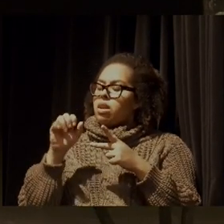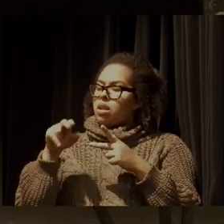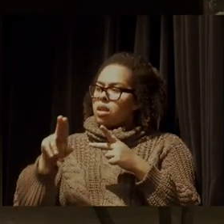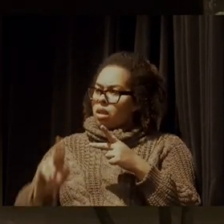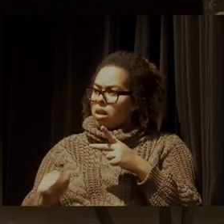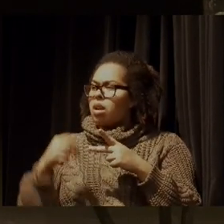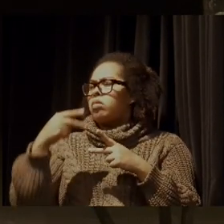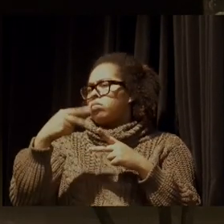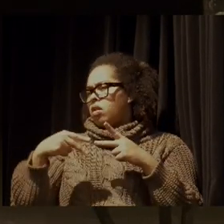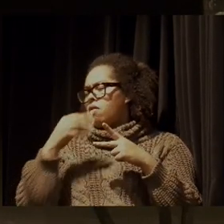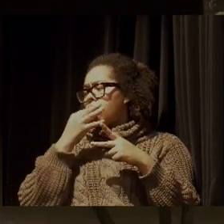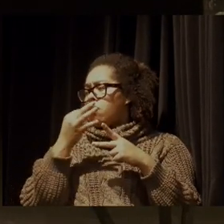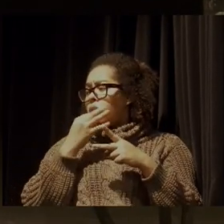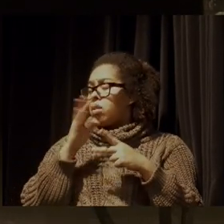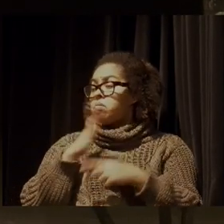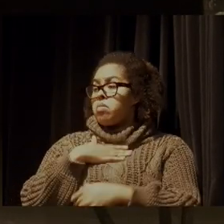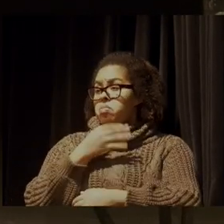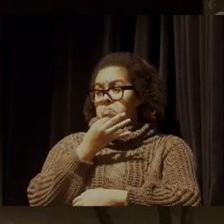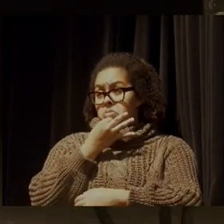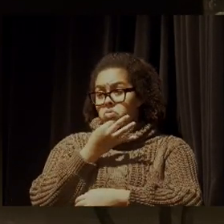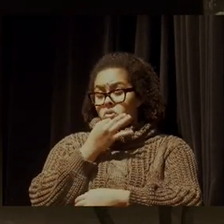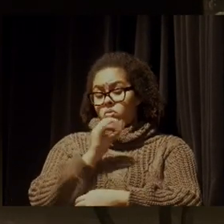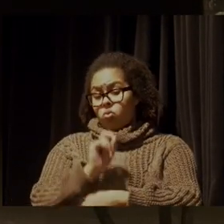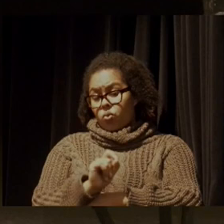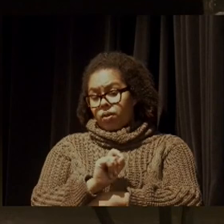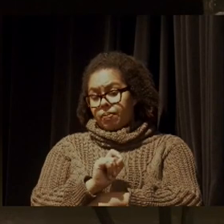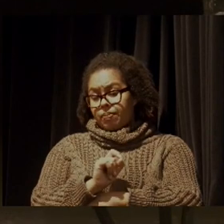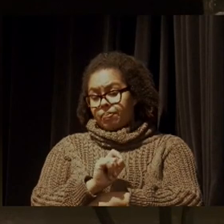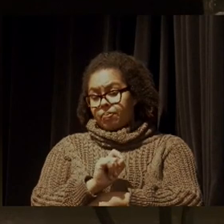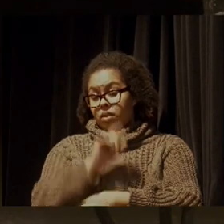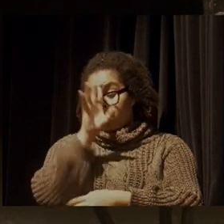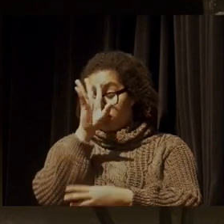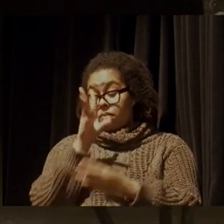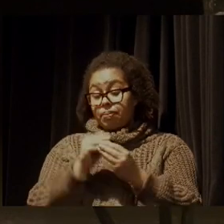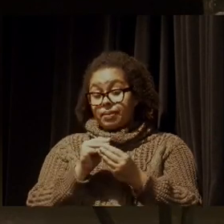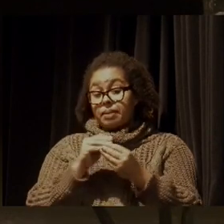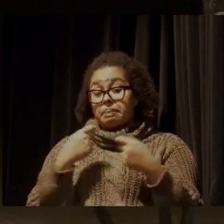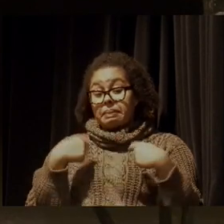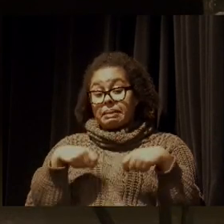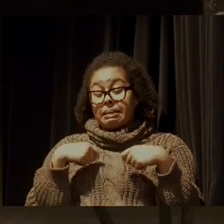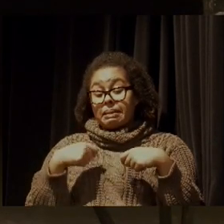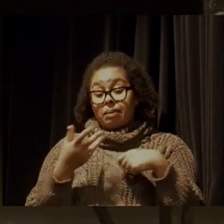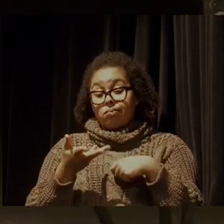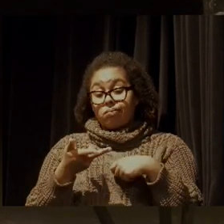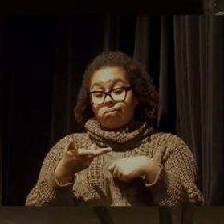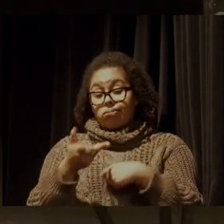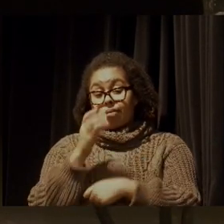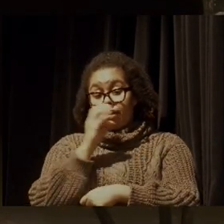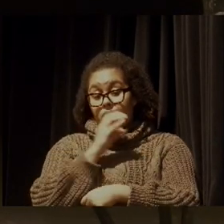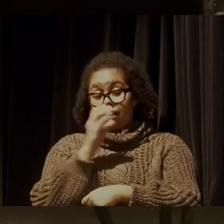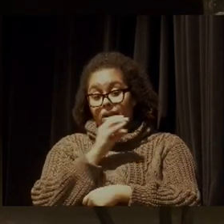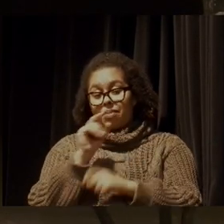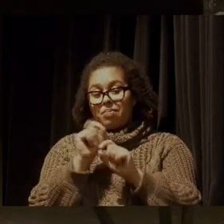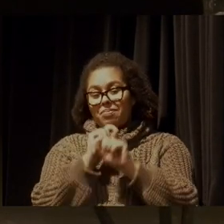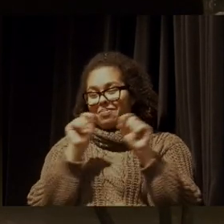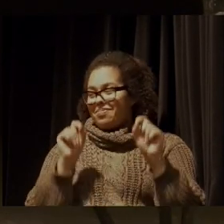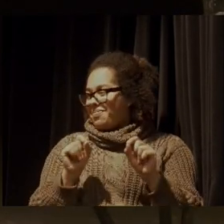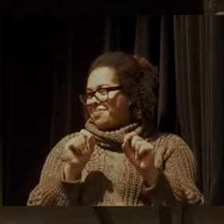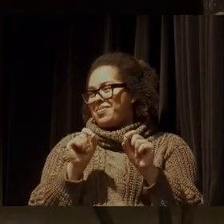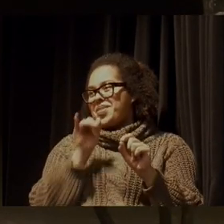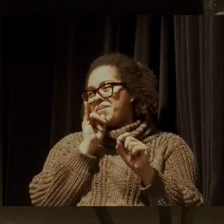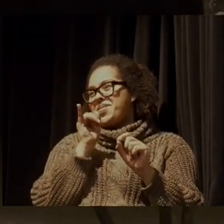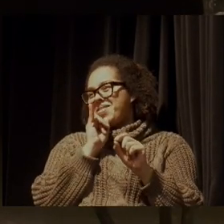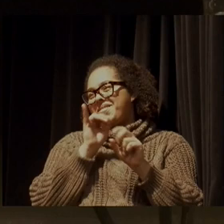temos, na minha opinião, que entender a urgência, a Ângela falou da emergência climática,